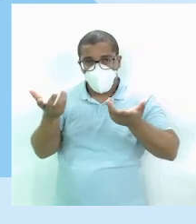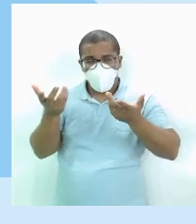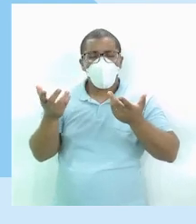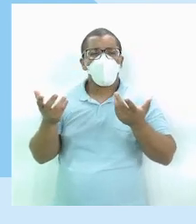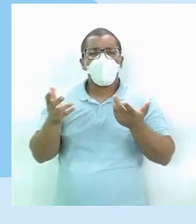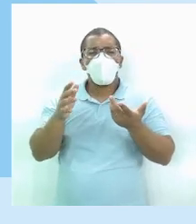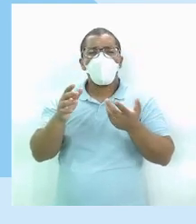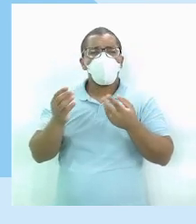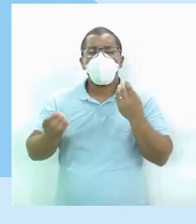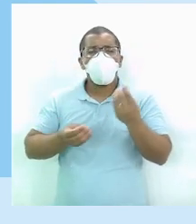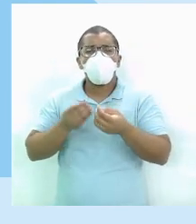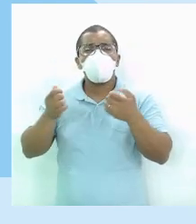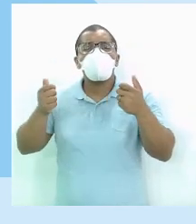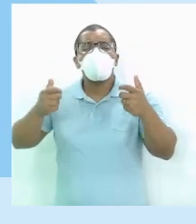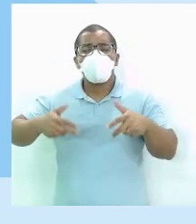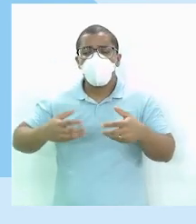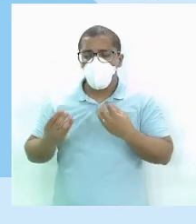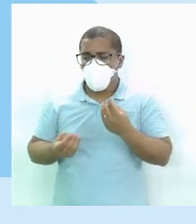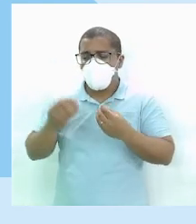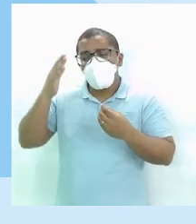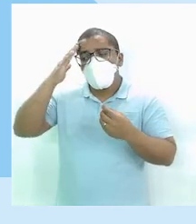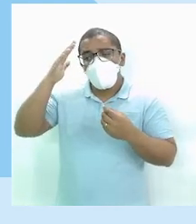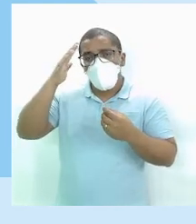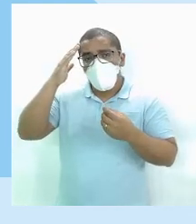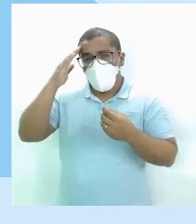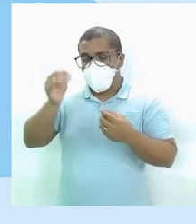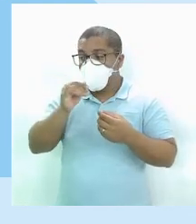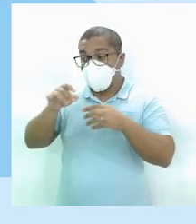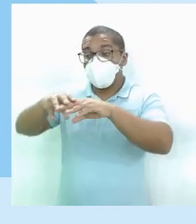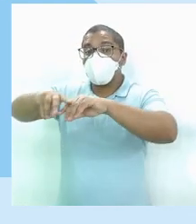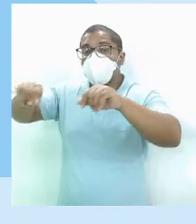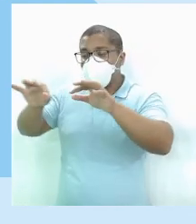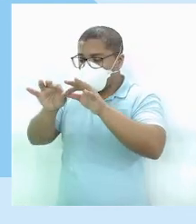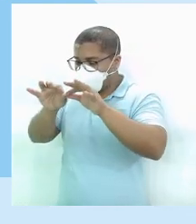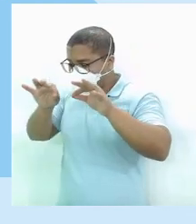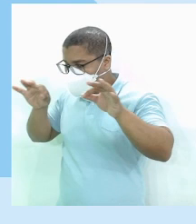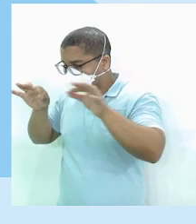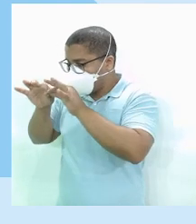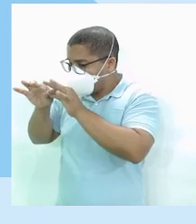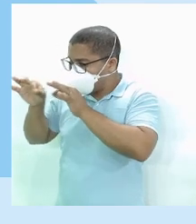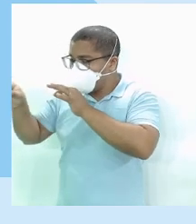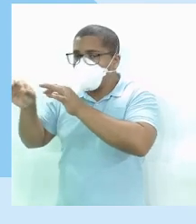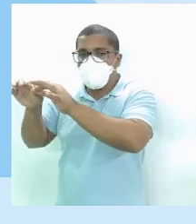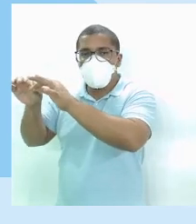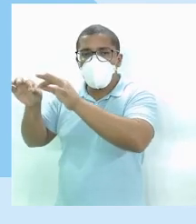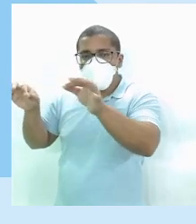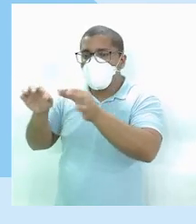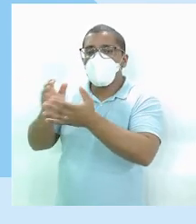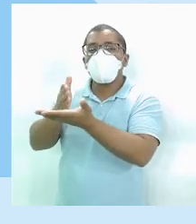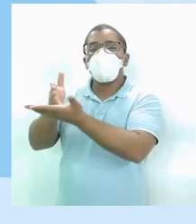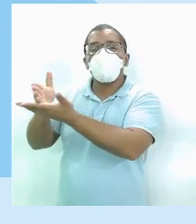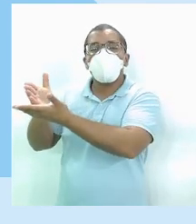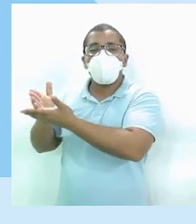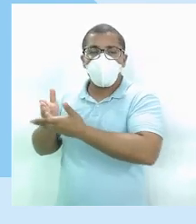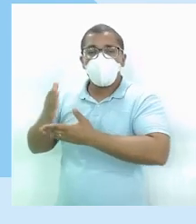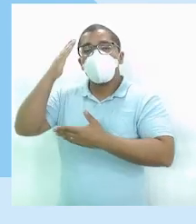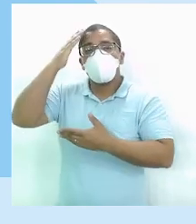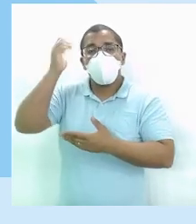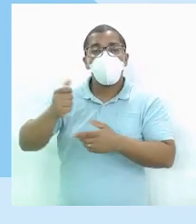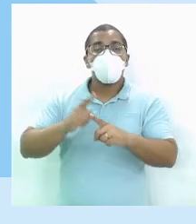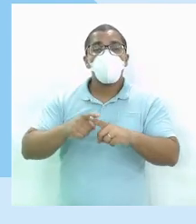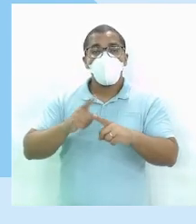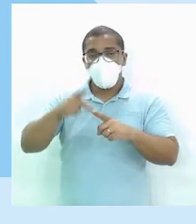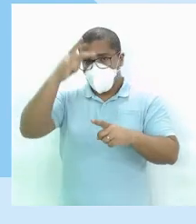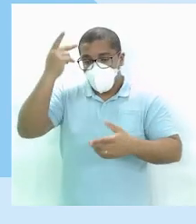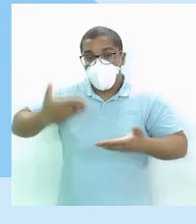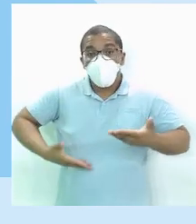Exatamente sabendo a parte, o pedaço, a fração Ele sabia depois que os funcionários